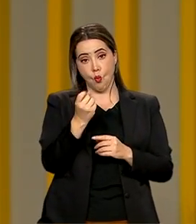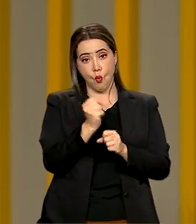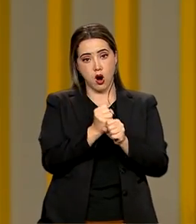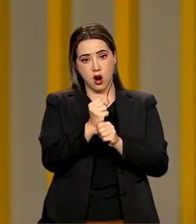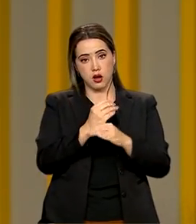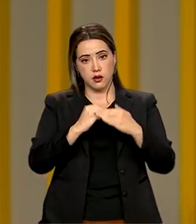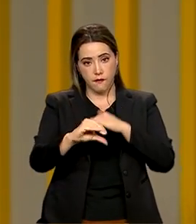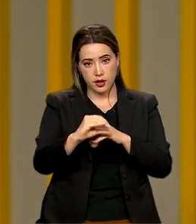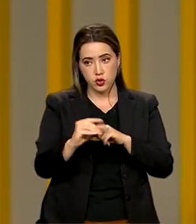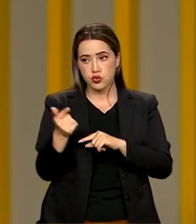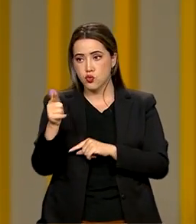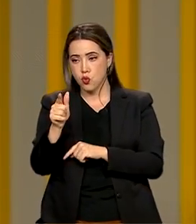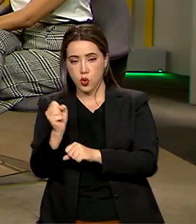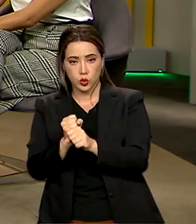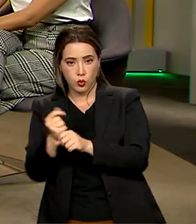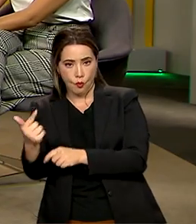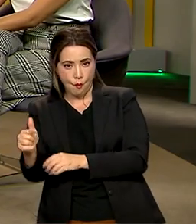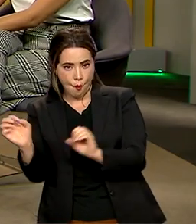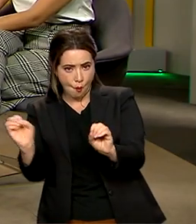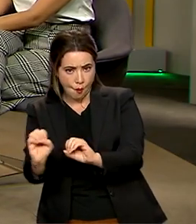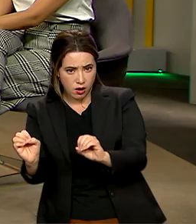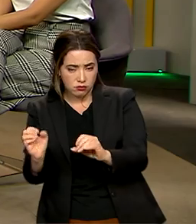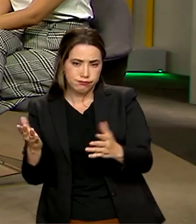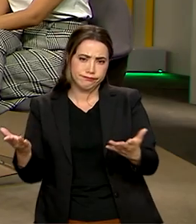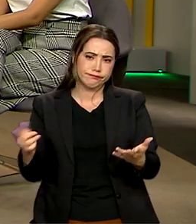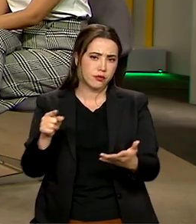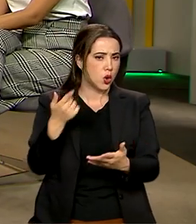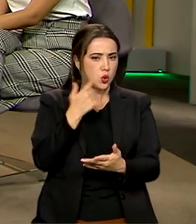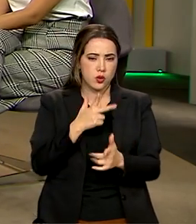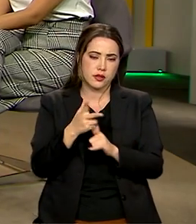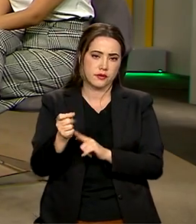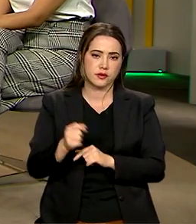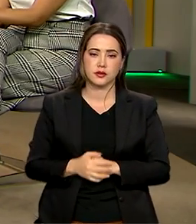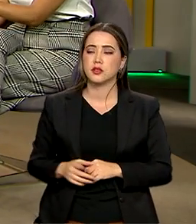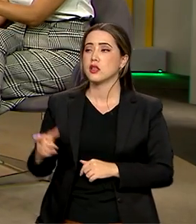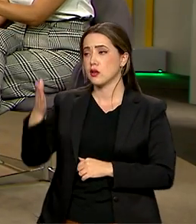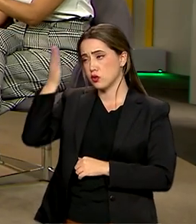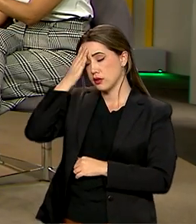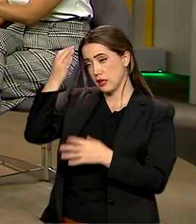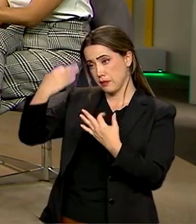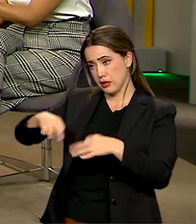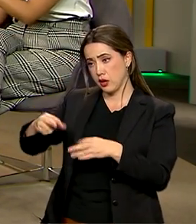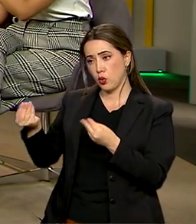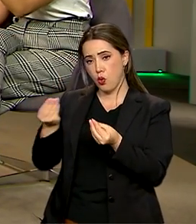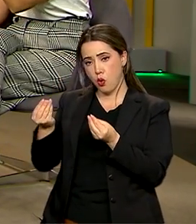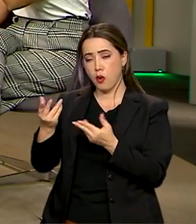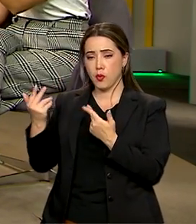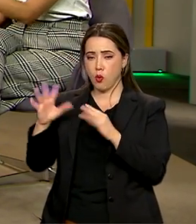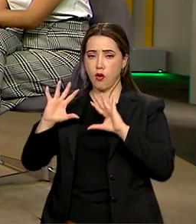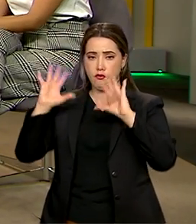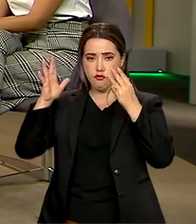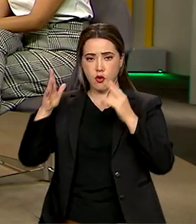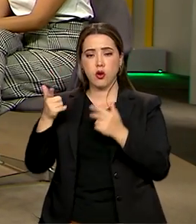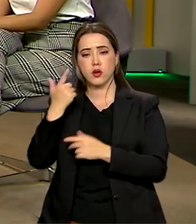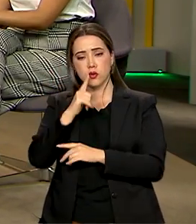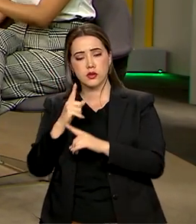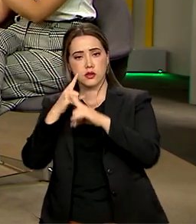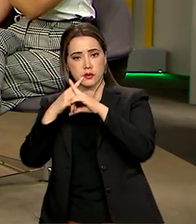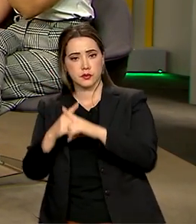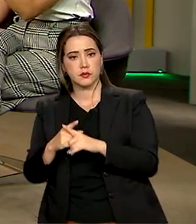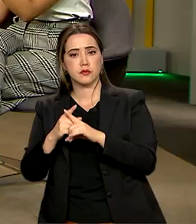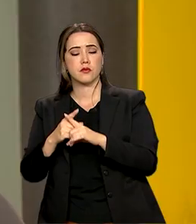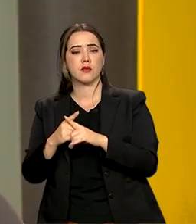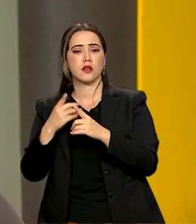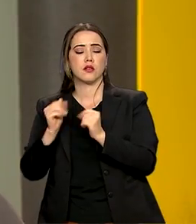consegue esse resultado. Ou seja, já tem um case de sucesso aí do vôlei, né, ministro? Agora, falando de ganhos econômicos,